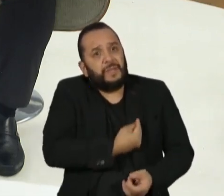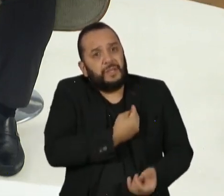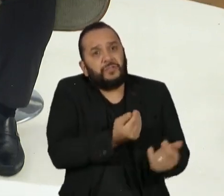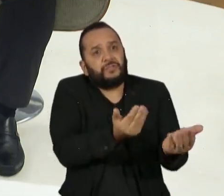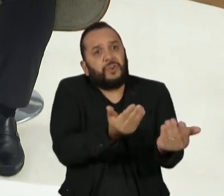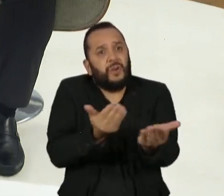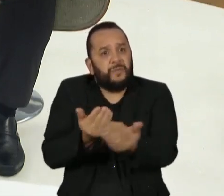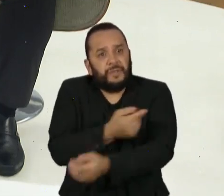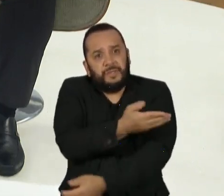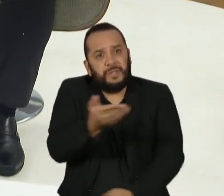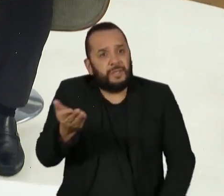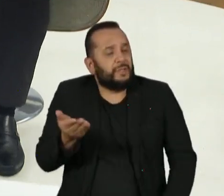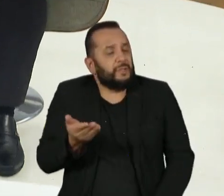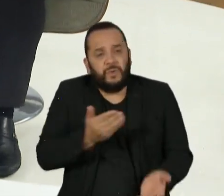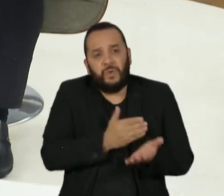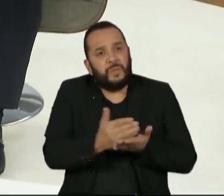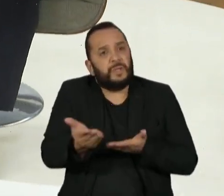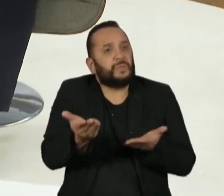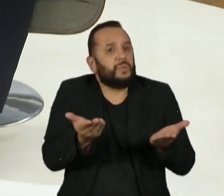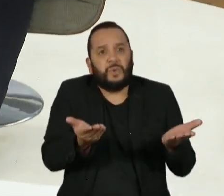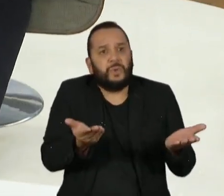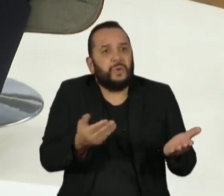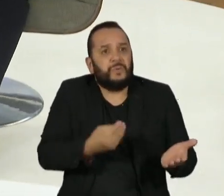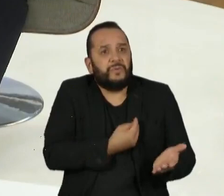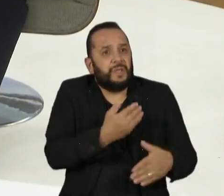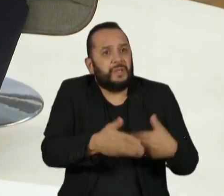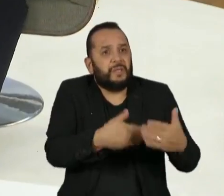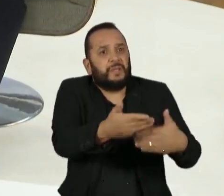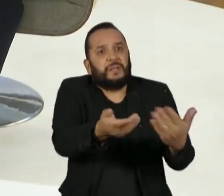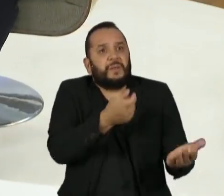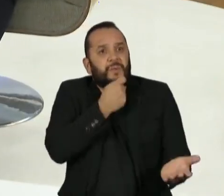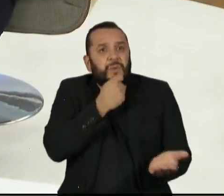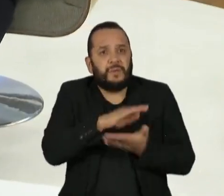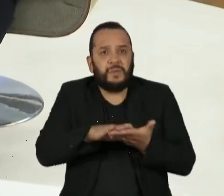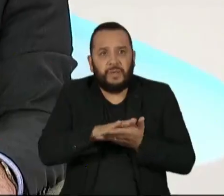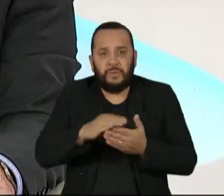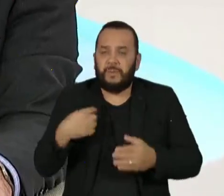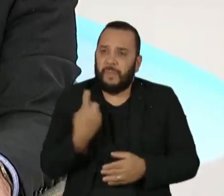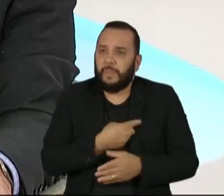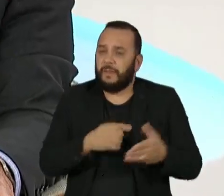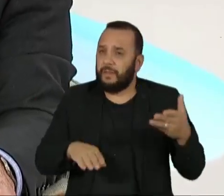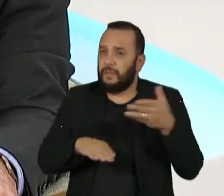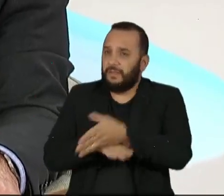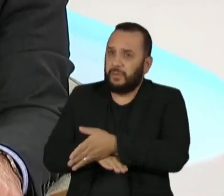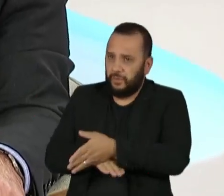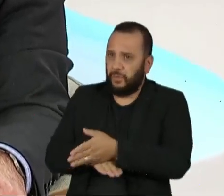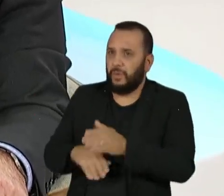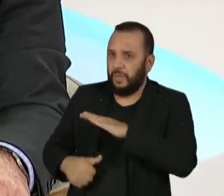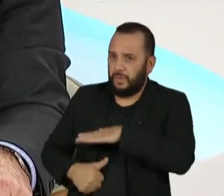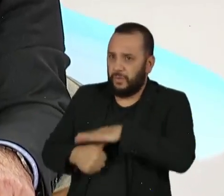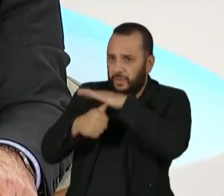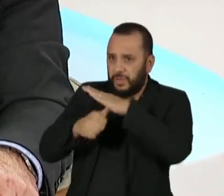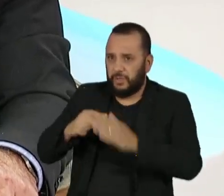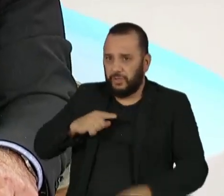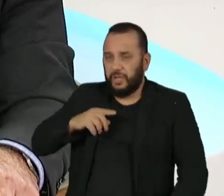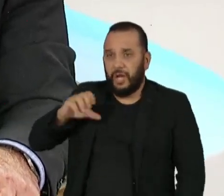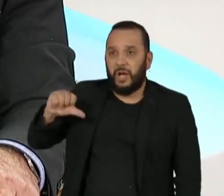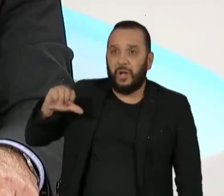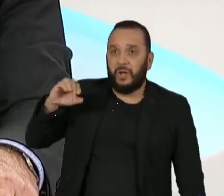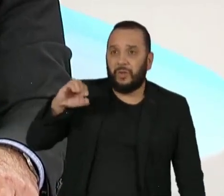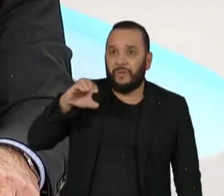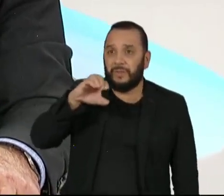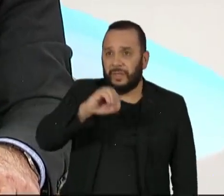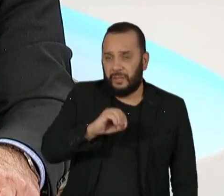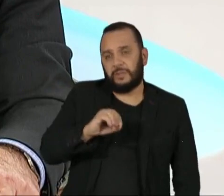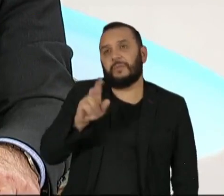que nem começaram a sua vida? Quando nós assumimos a reitoria, nós tínhamos 900 professores faltando.